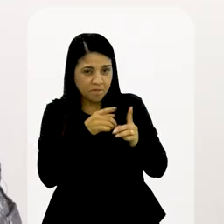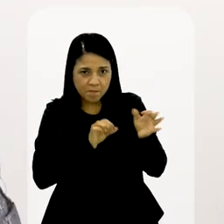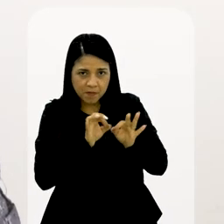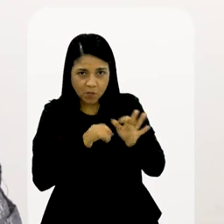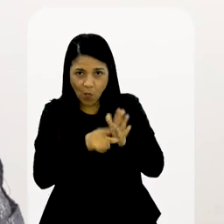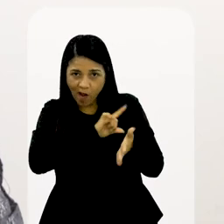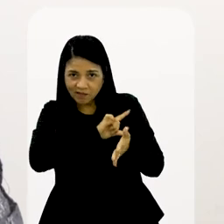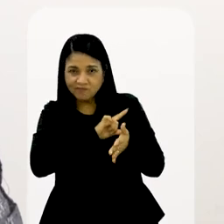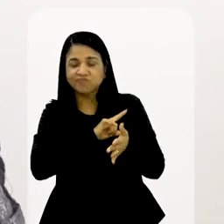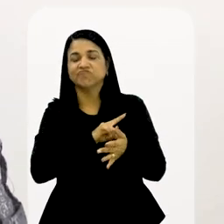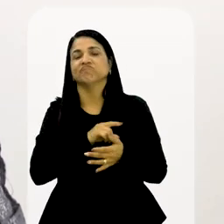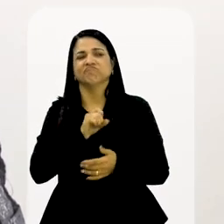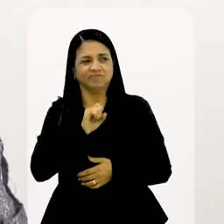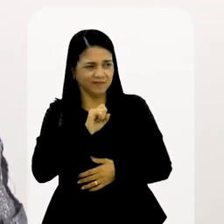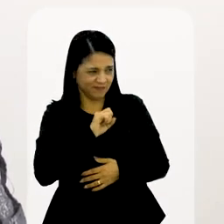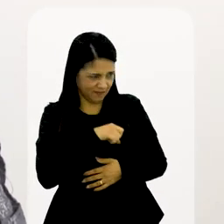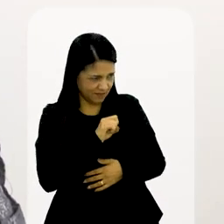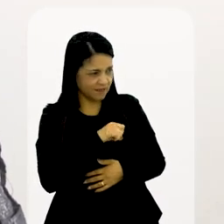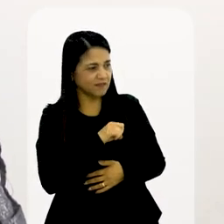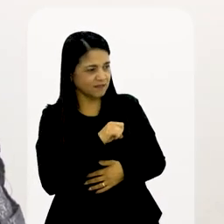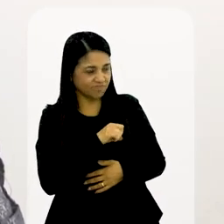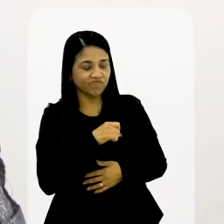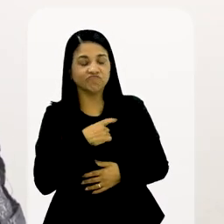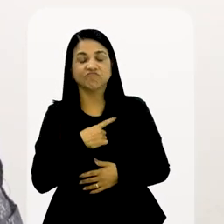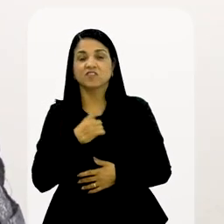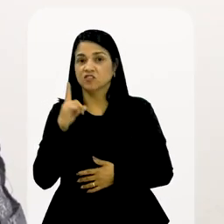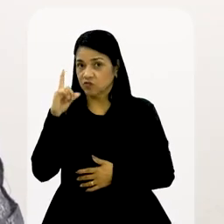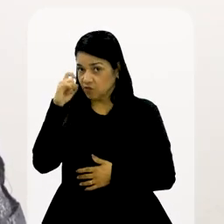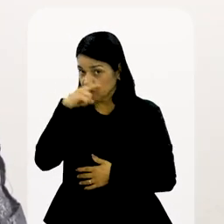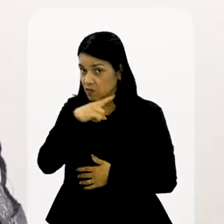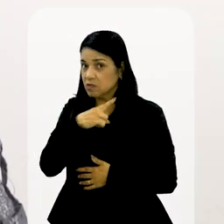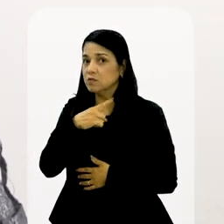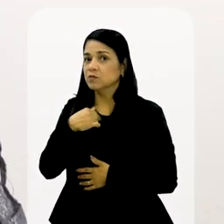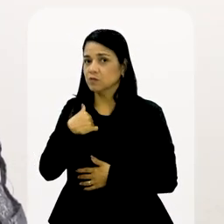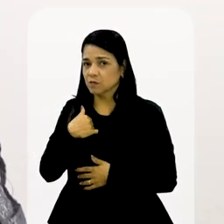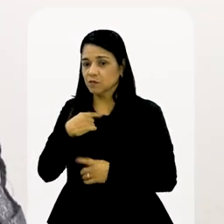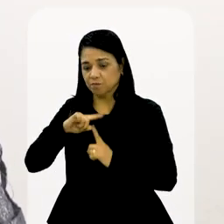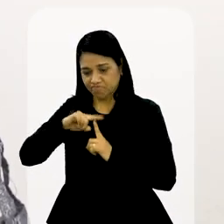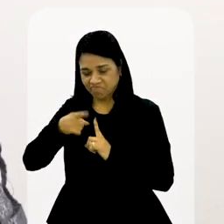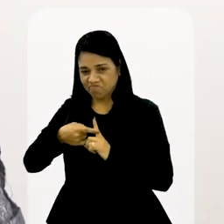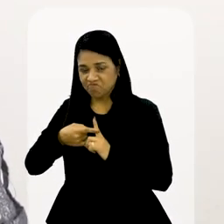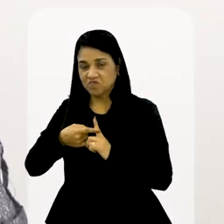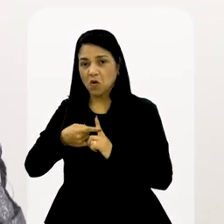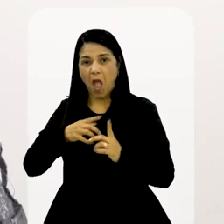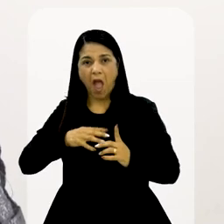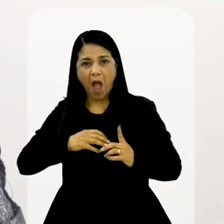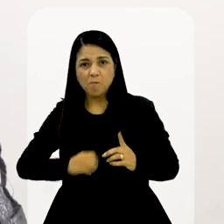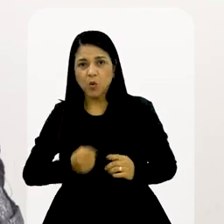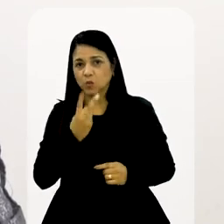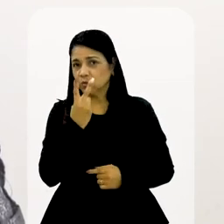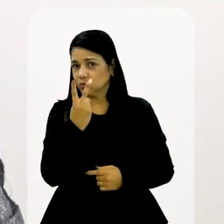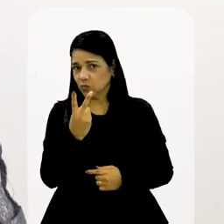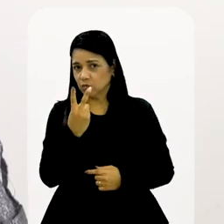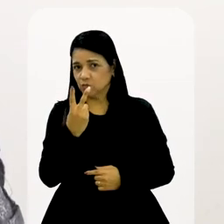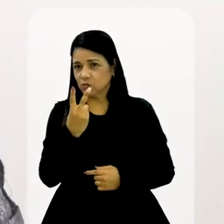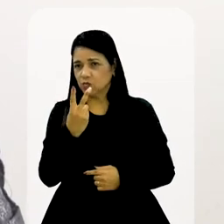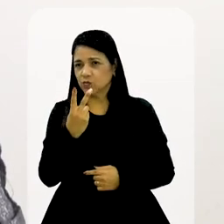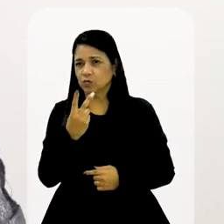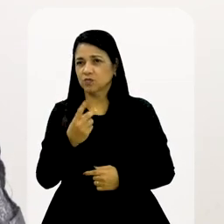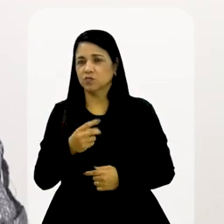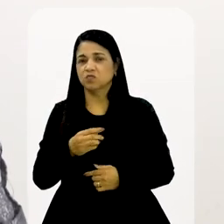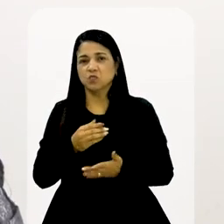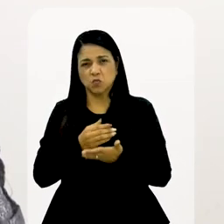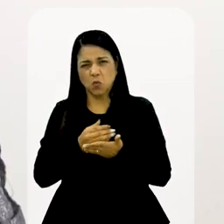Foi. Planejada e difícil, porque eu tive duas perdas antes. Uma